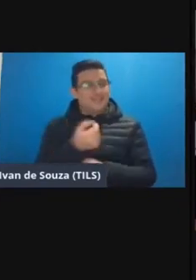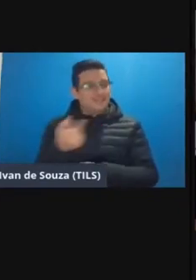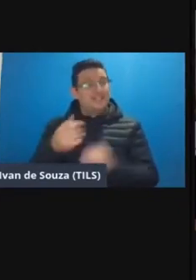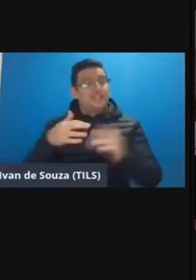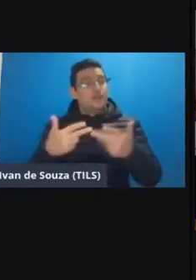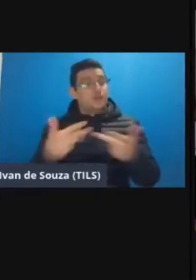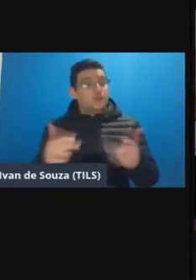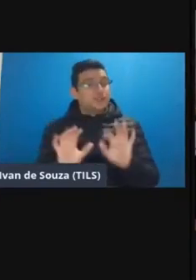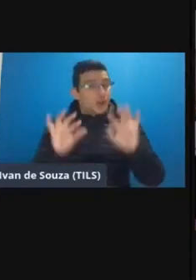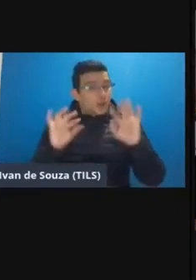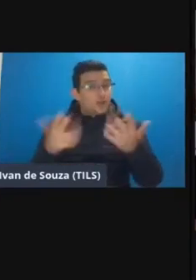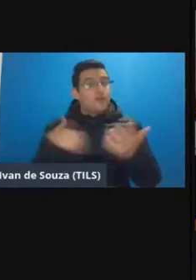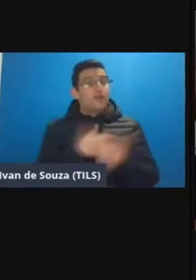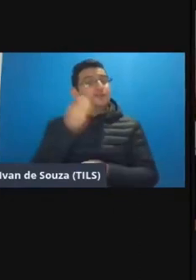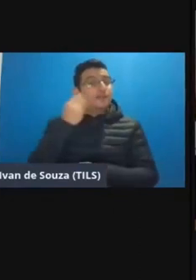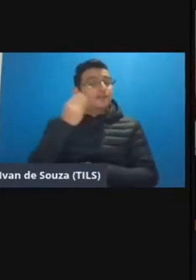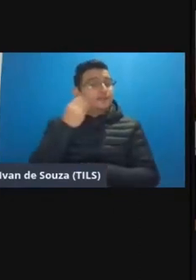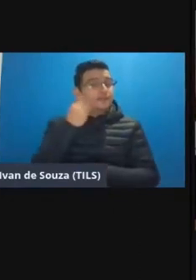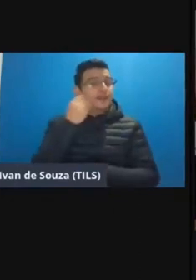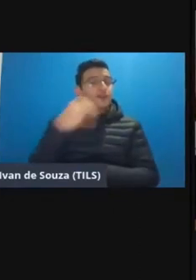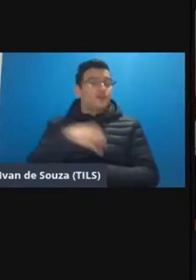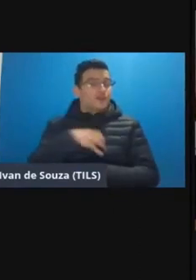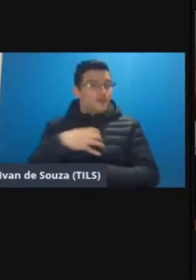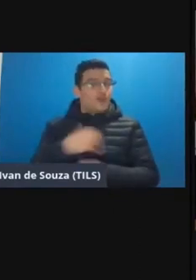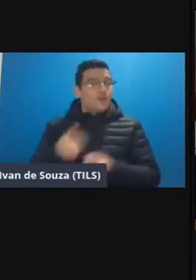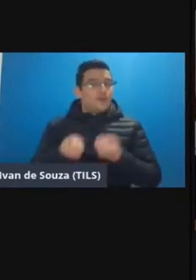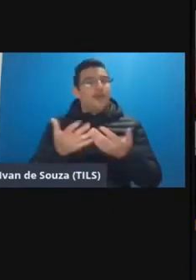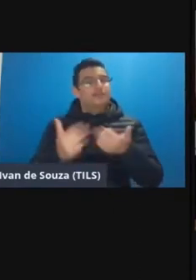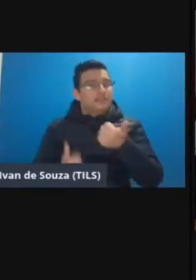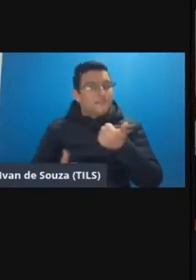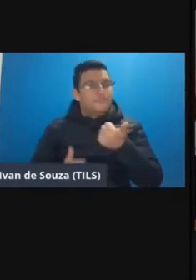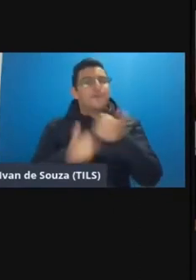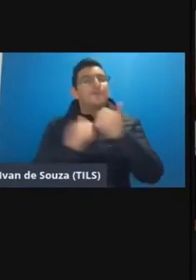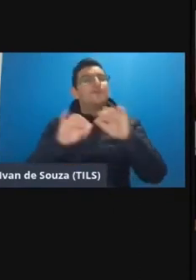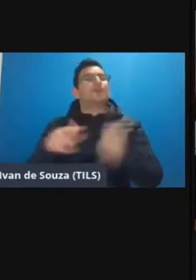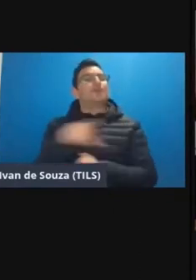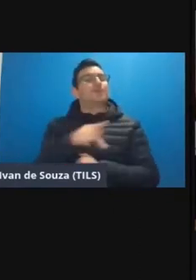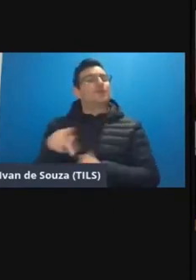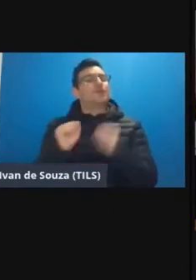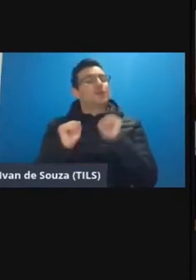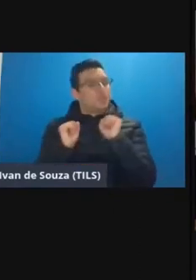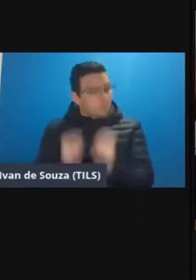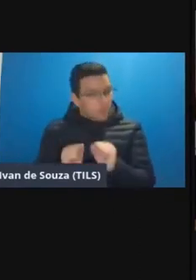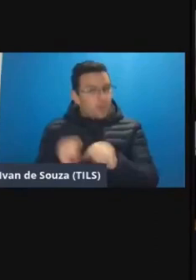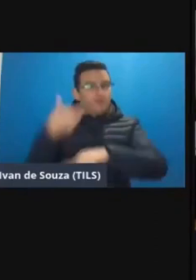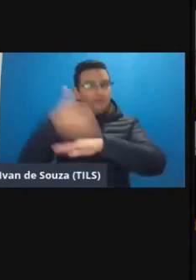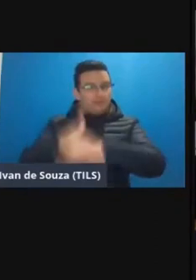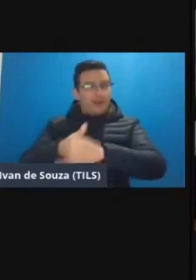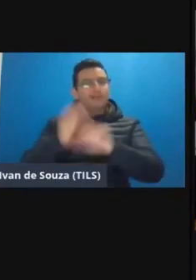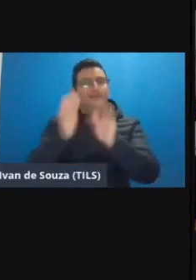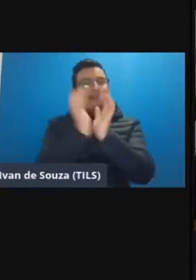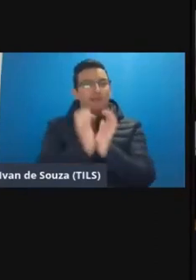as coisas acontecendo e nós tentando ali de toda forma da esse apoio então os professores podem acessar esse